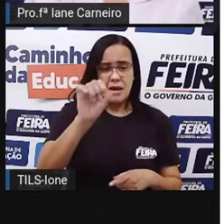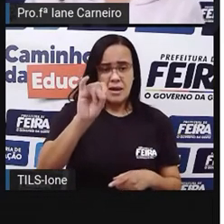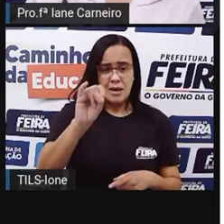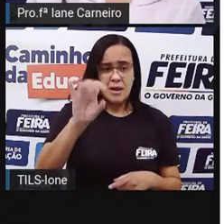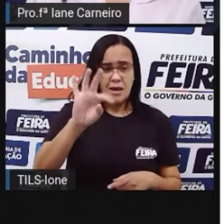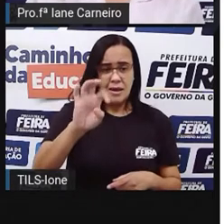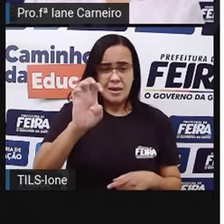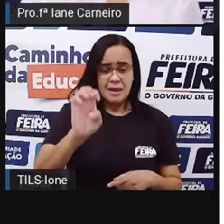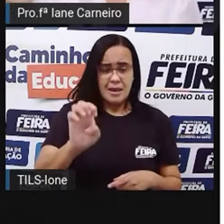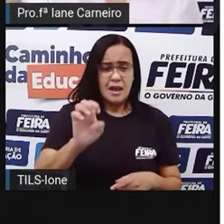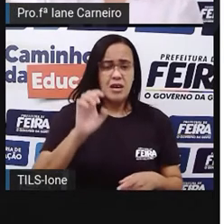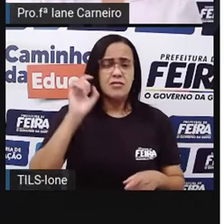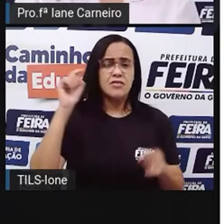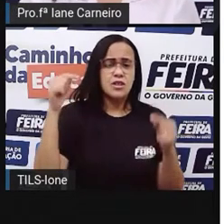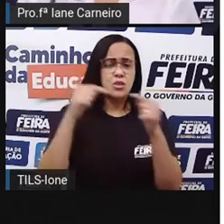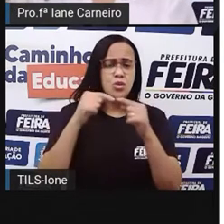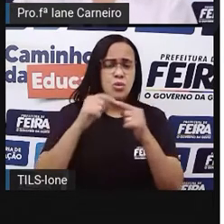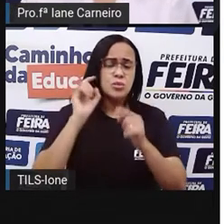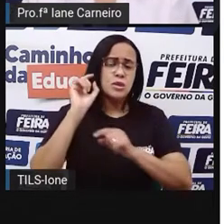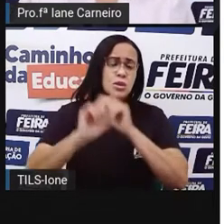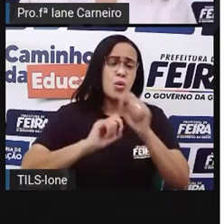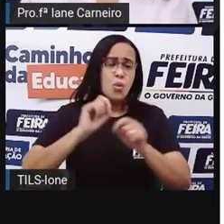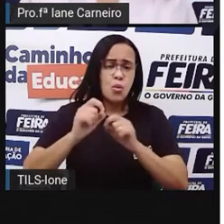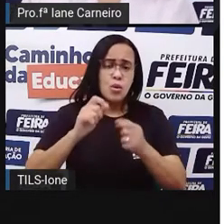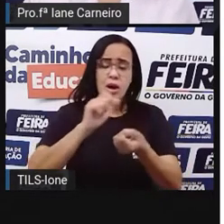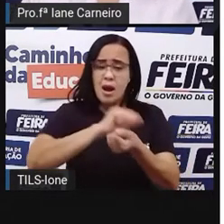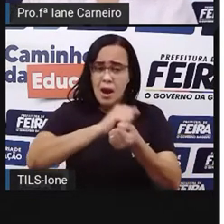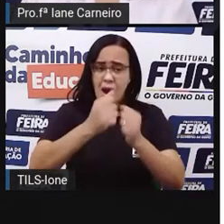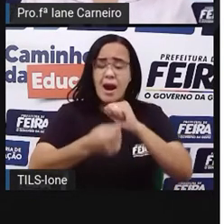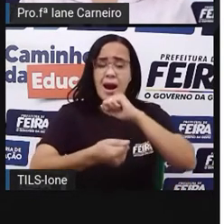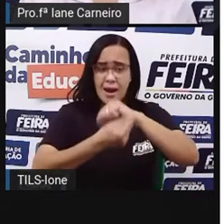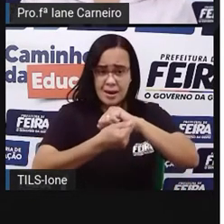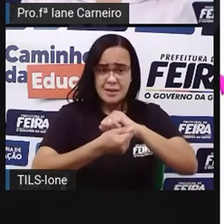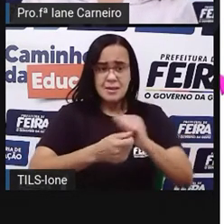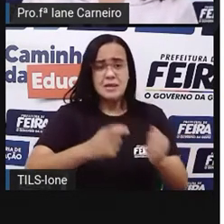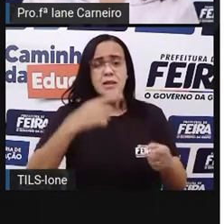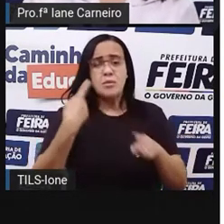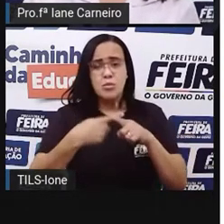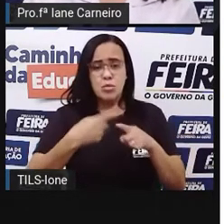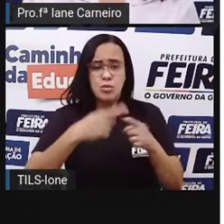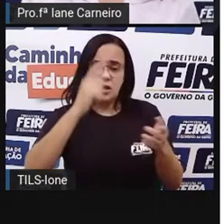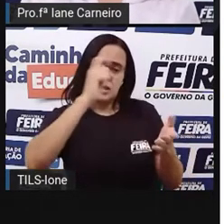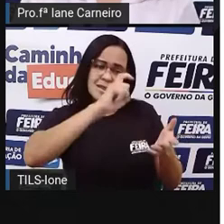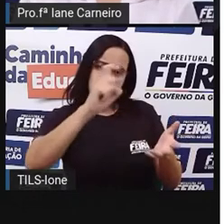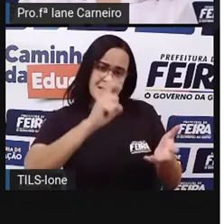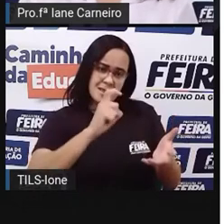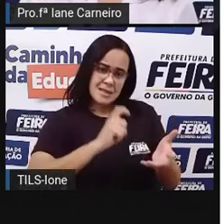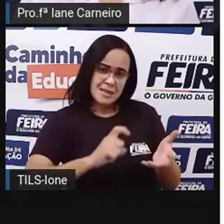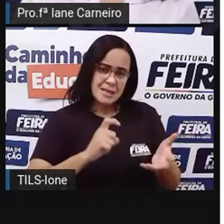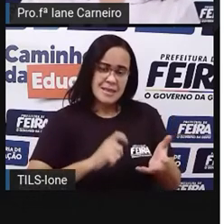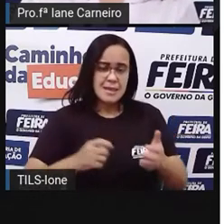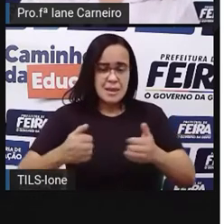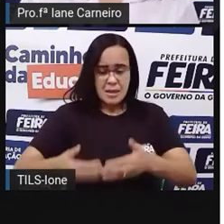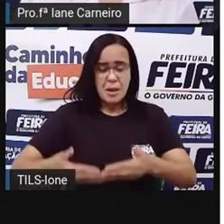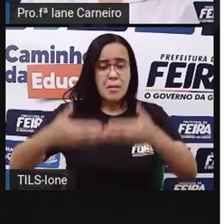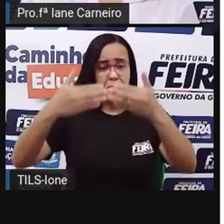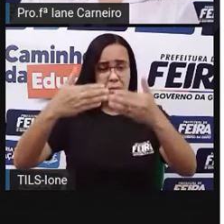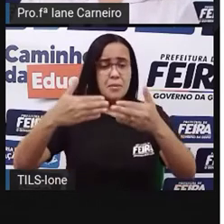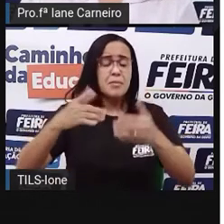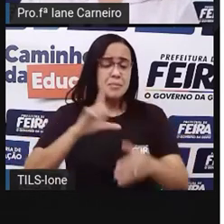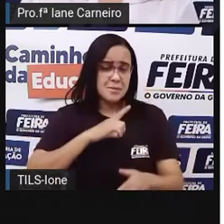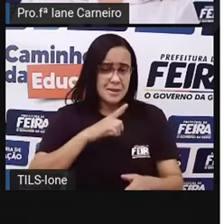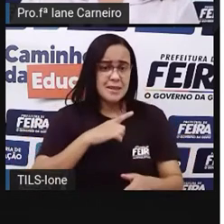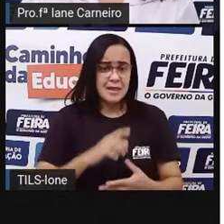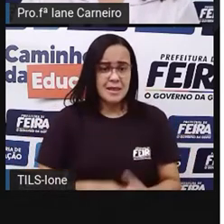de inscrição, ou seja, de escrita feita nas paredes. Então, aqui, por exemplo, a gente vê aqui, ó, lado bom, né? Escrito com essas